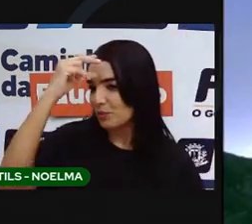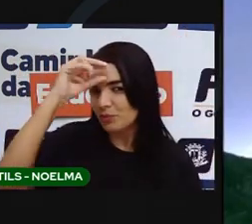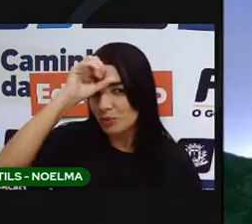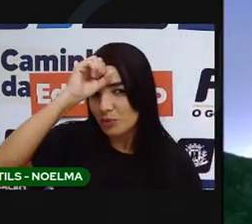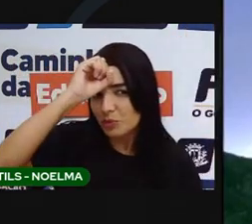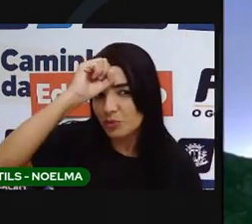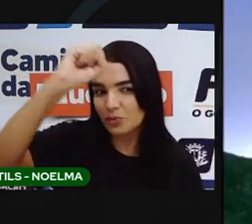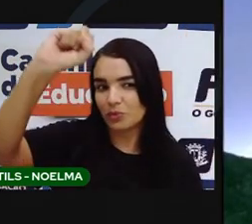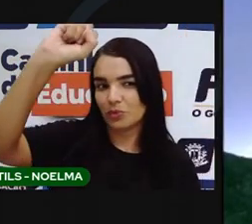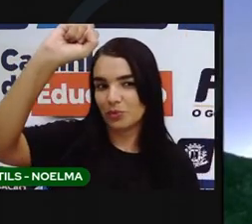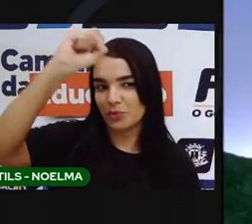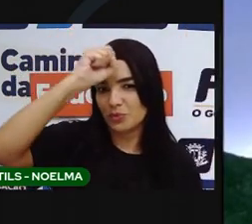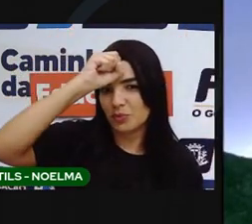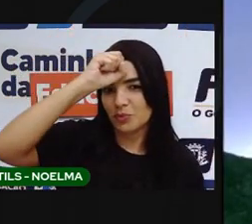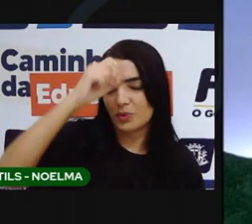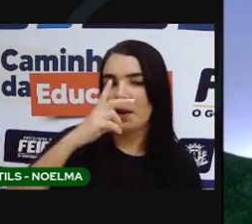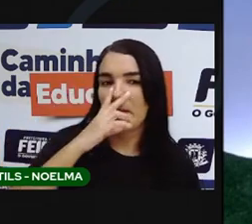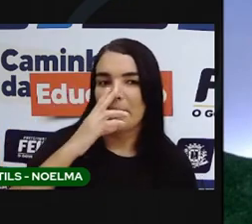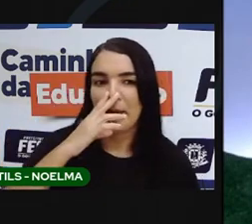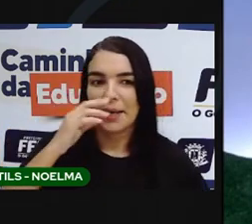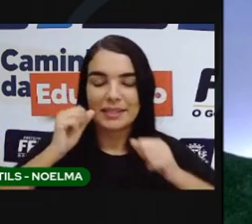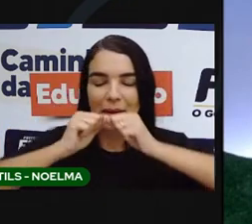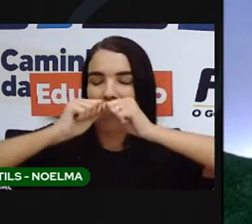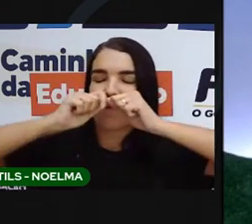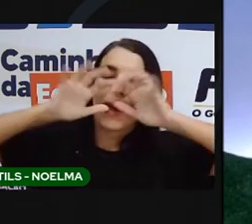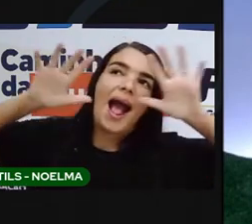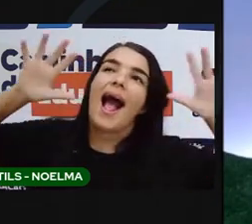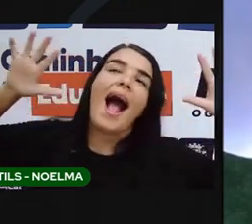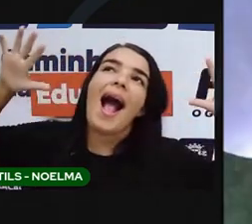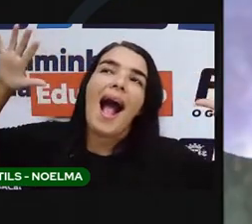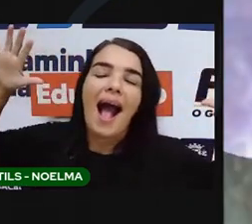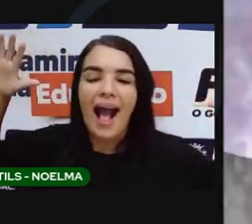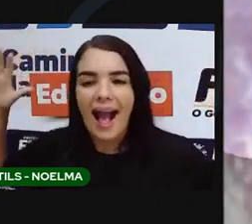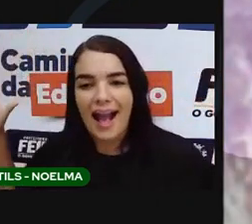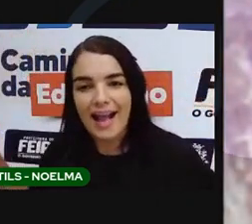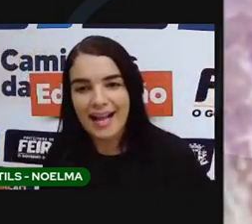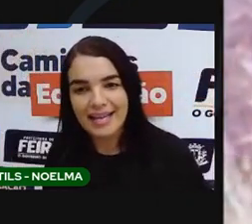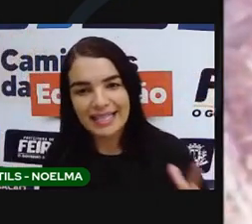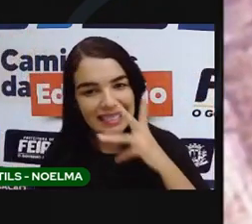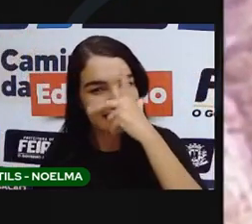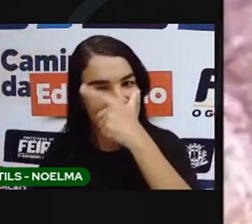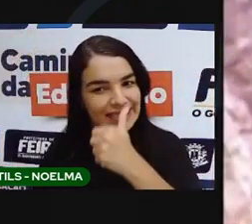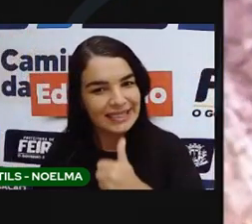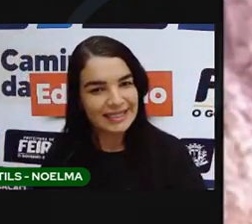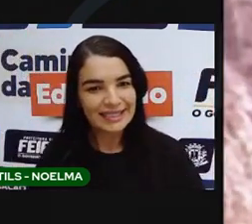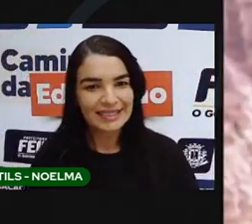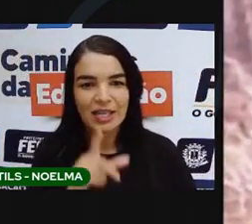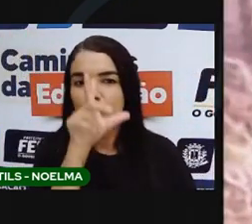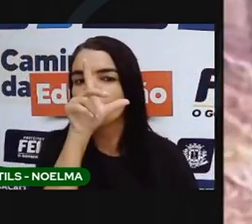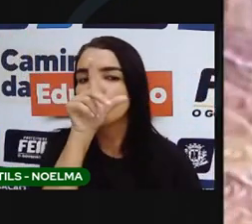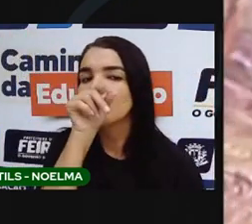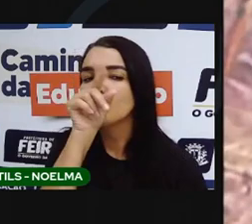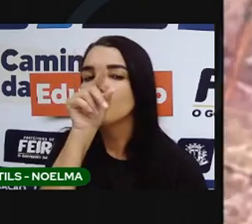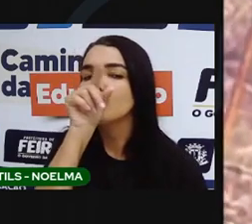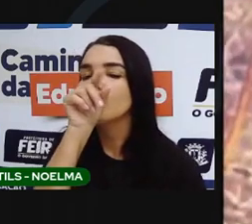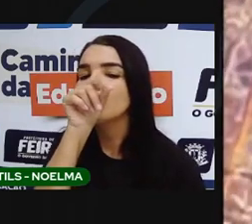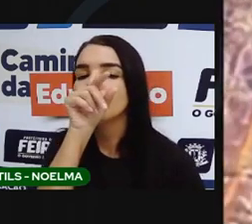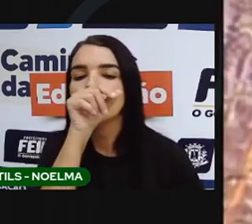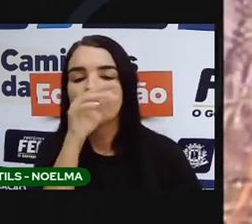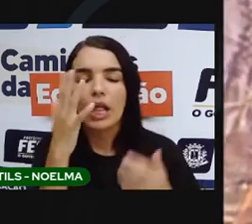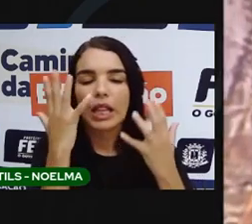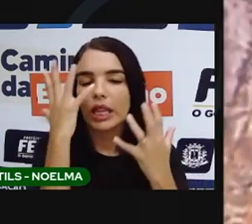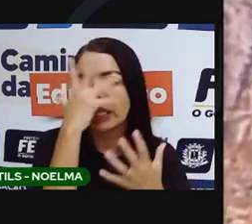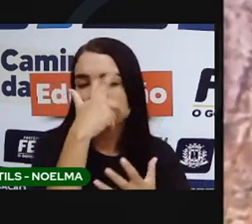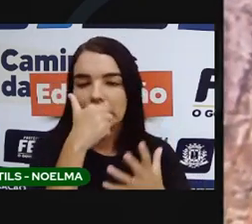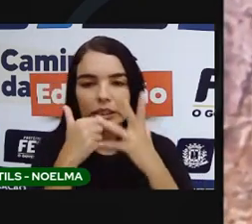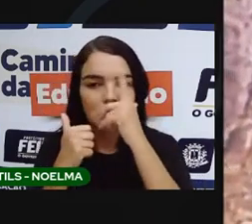passarinho no meio. Eu vi isso aqui, ó. Aqui tem isso. Passarinho, sei que tem também aqui. O unicórnio não tá aí. deve ter escondido atrás. Ah, folha. Será que aqui é uma cobra